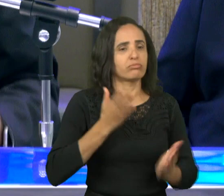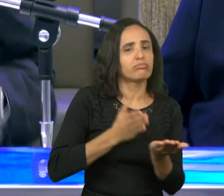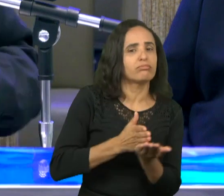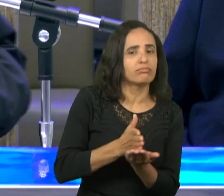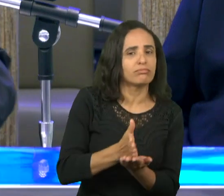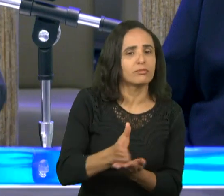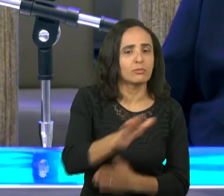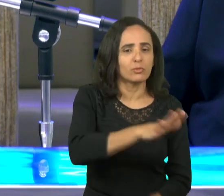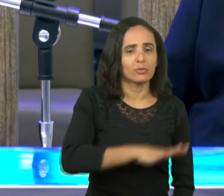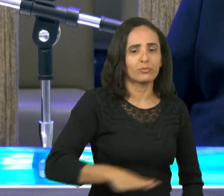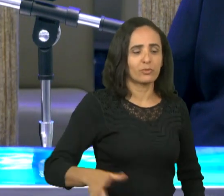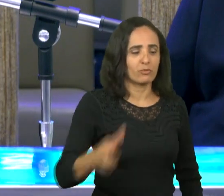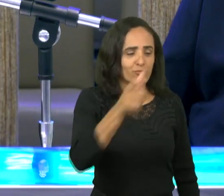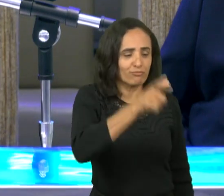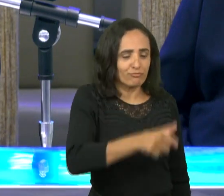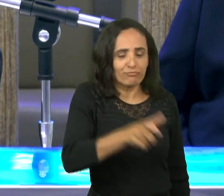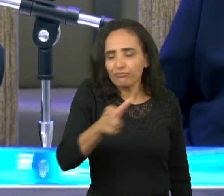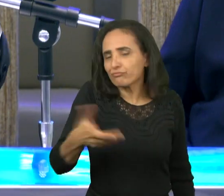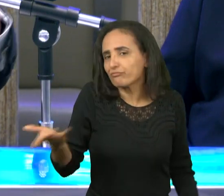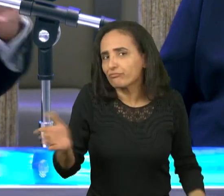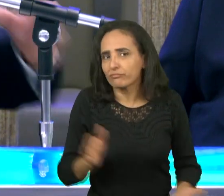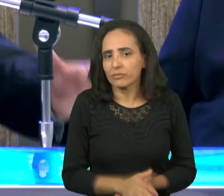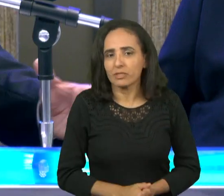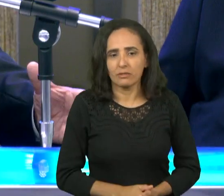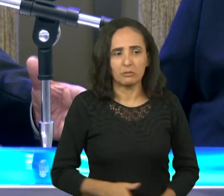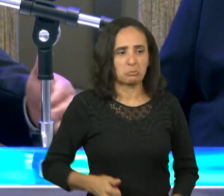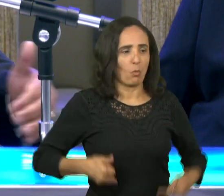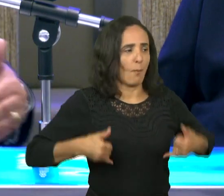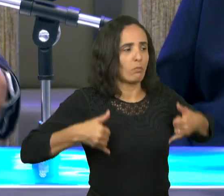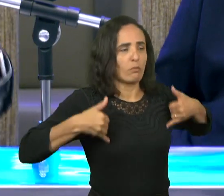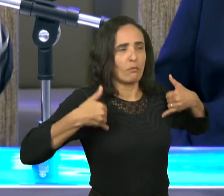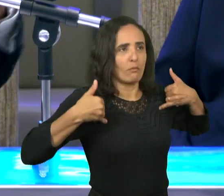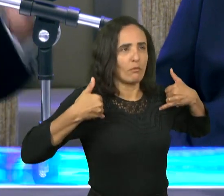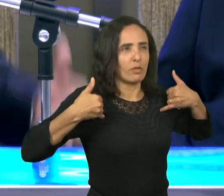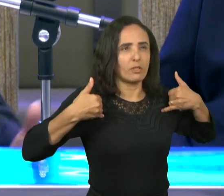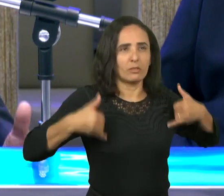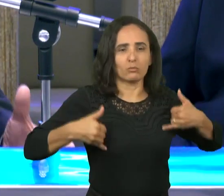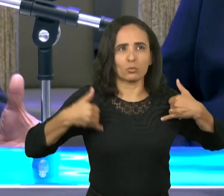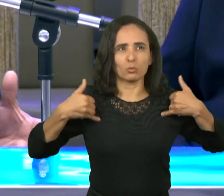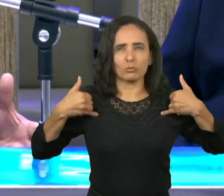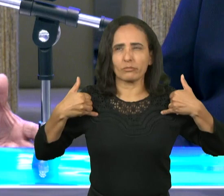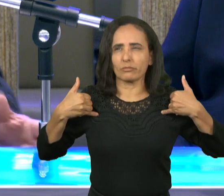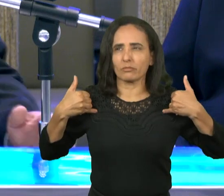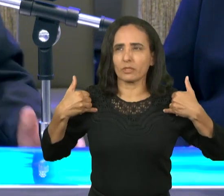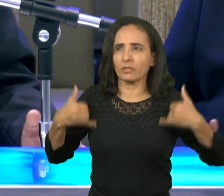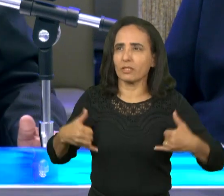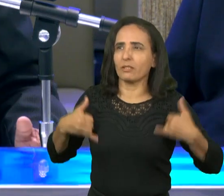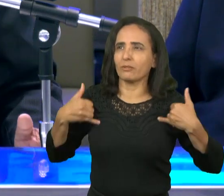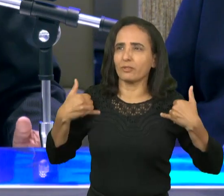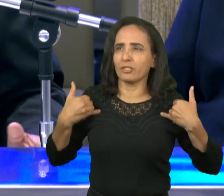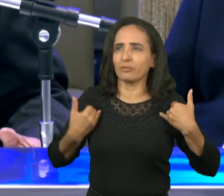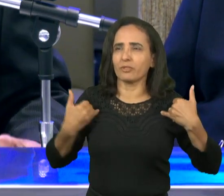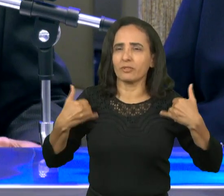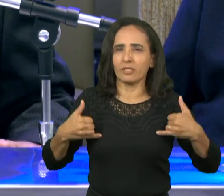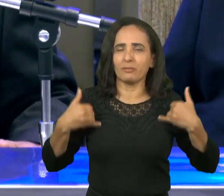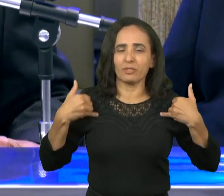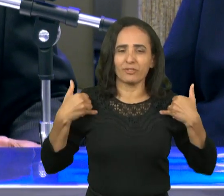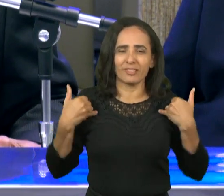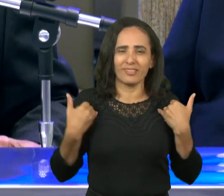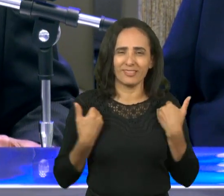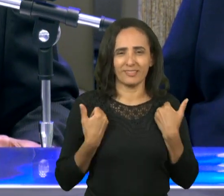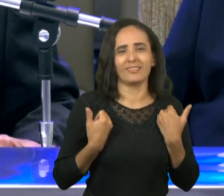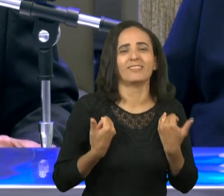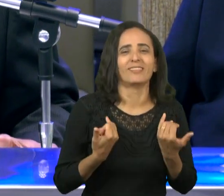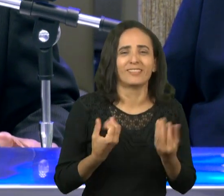no meio do casal não pode existir egoísmo tem que existir altruísmo amém meus irmãos não pode existir